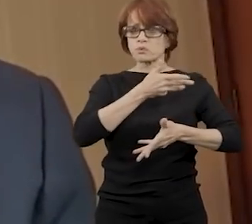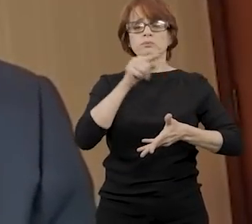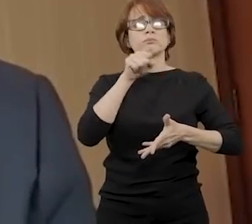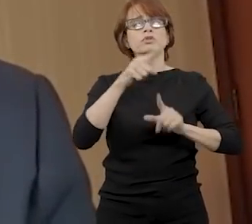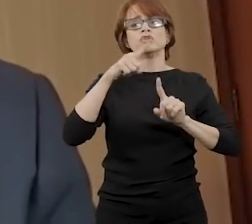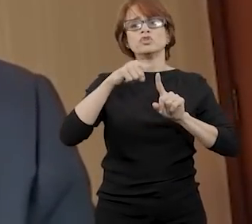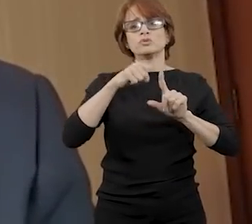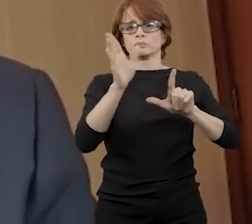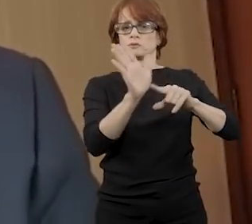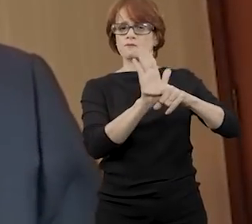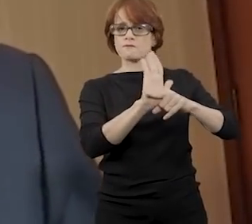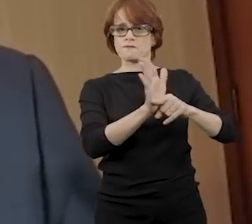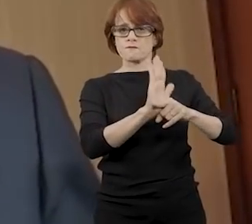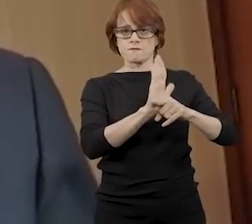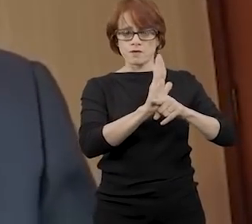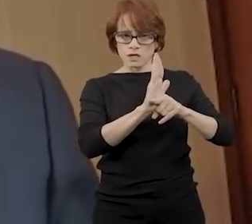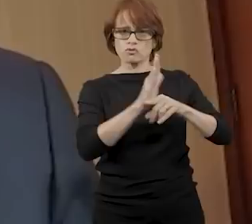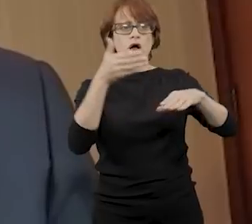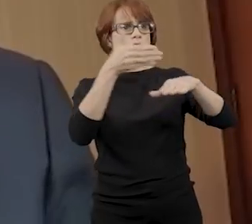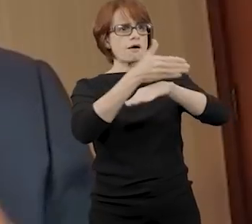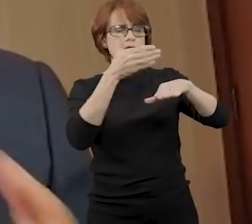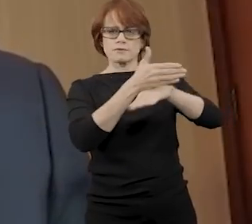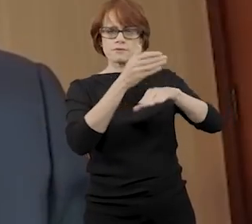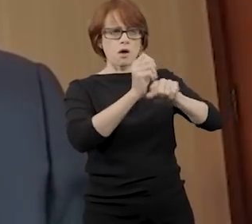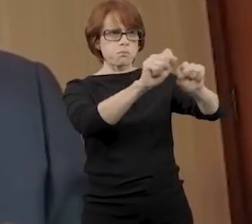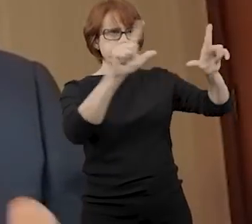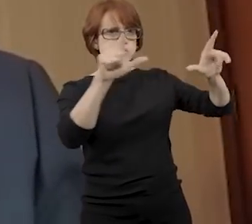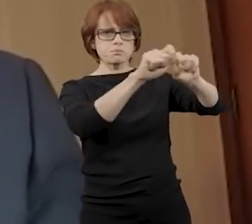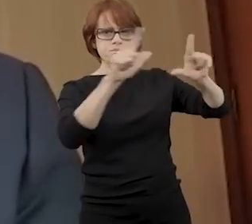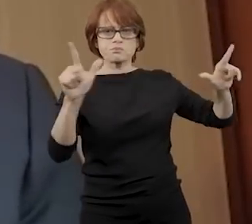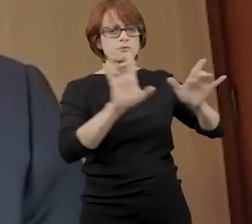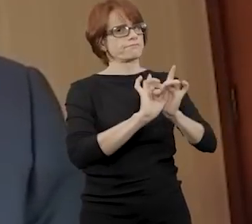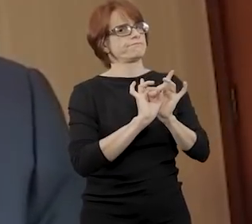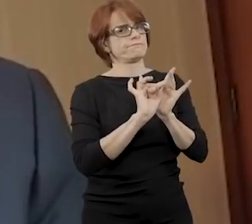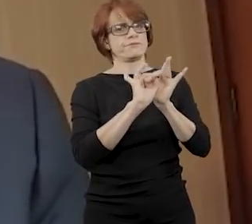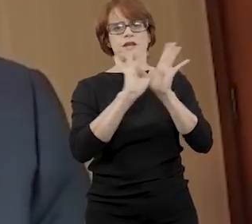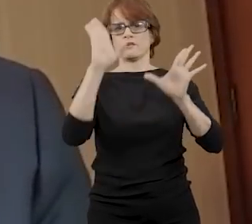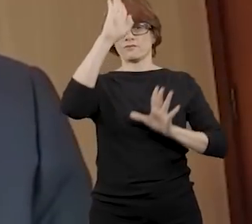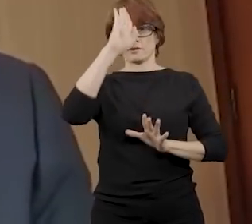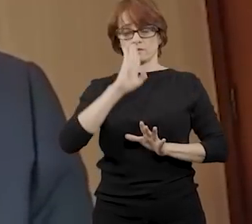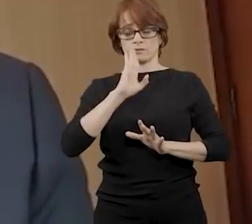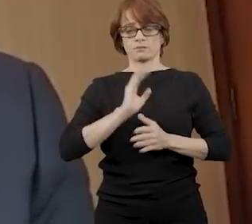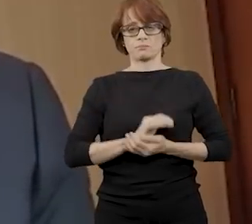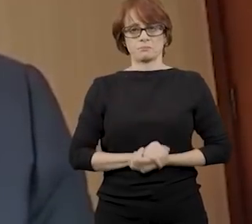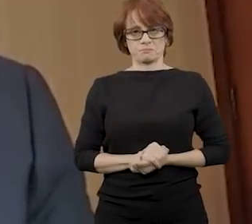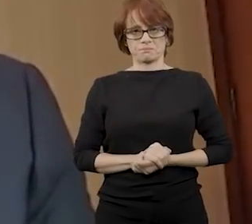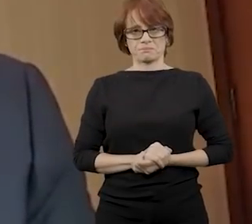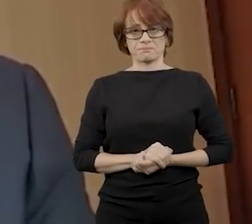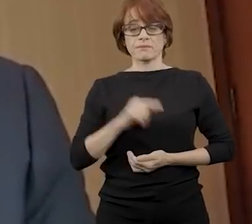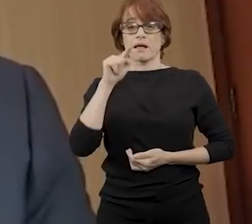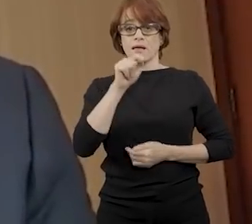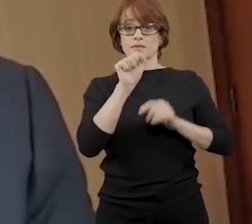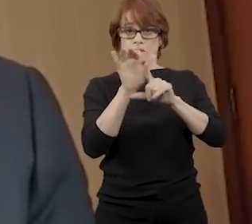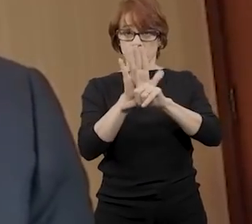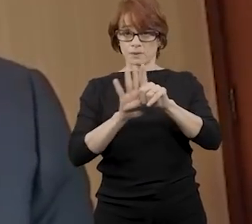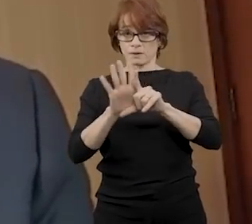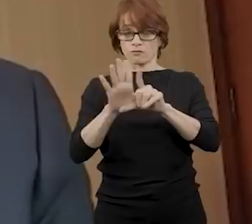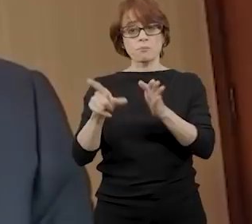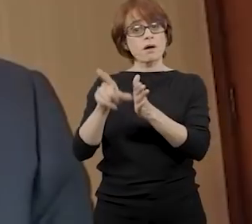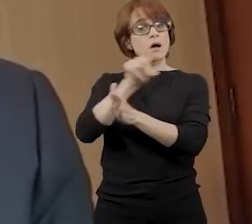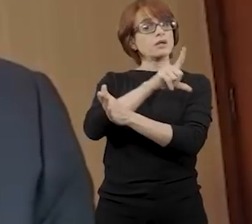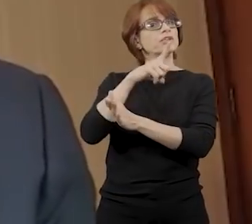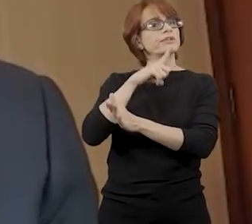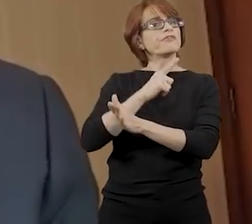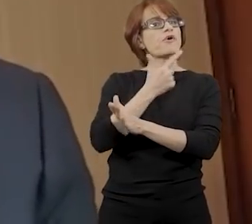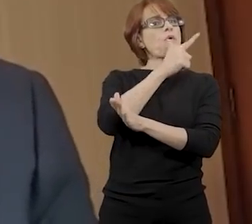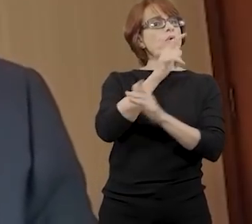de vídeo, com acesso amplo, livre e gratuito. Esta plataforma teve como embrião